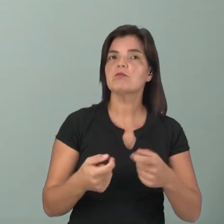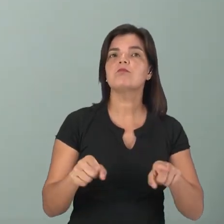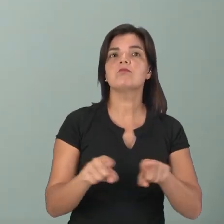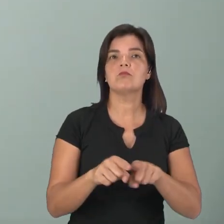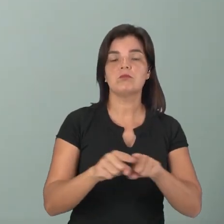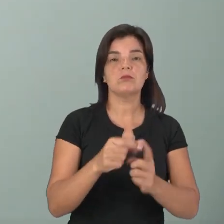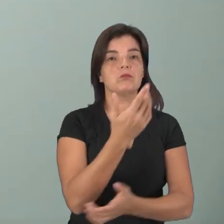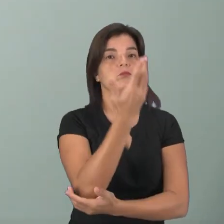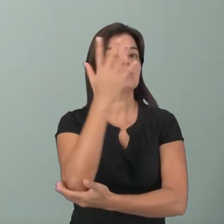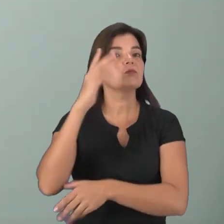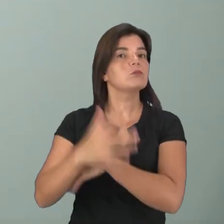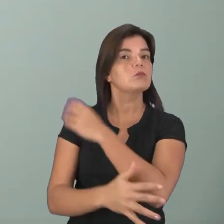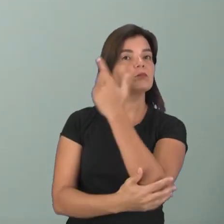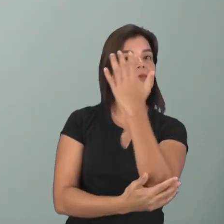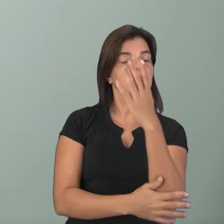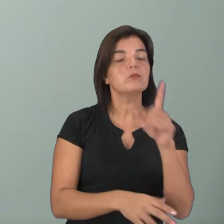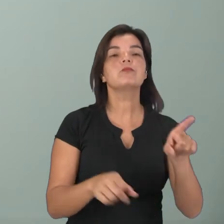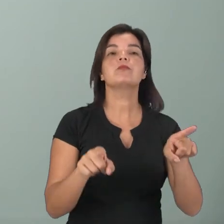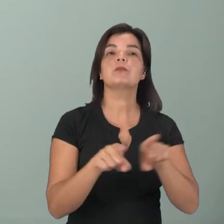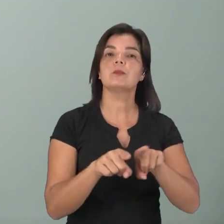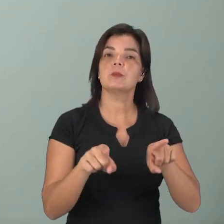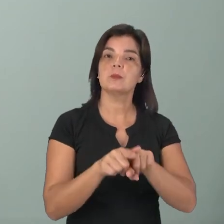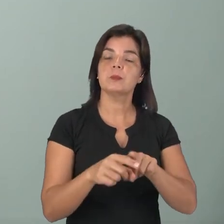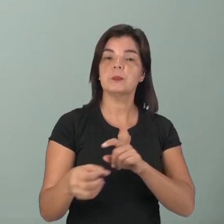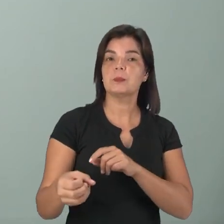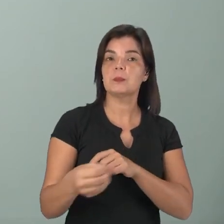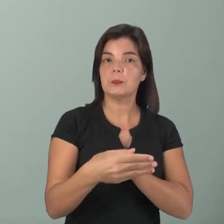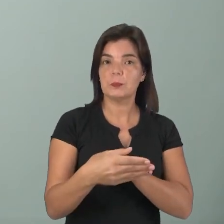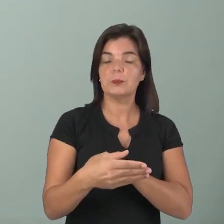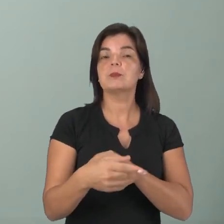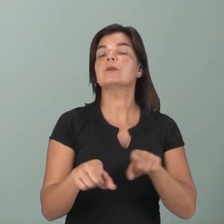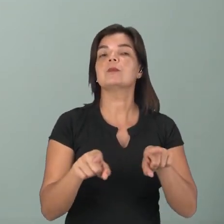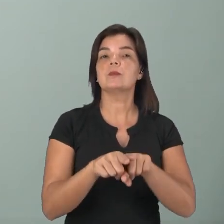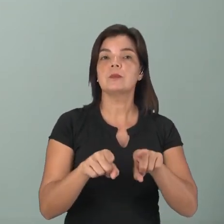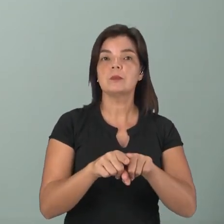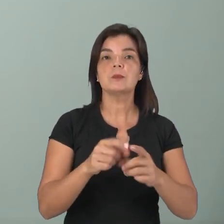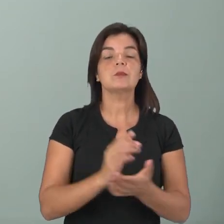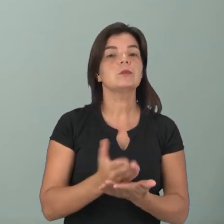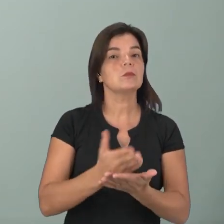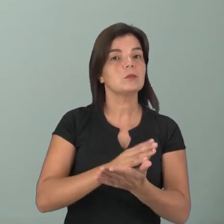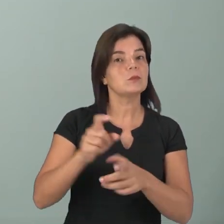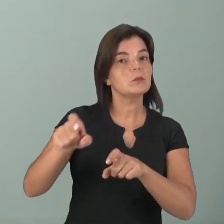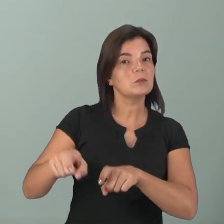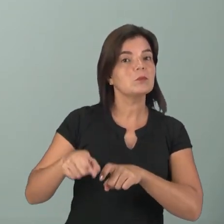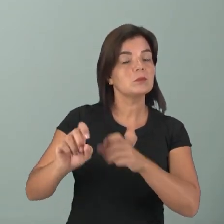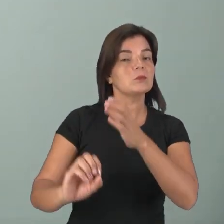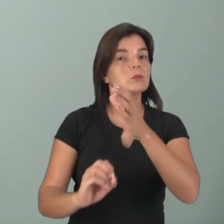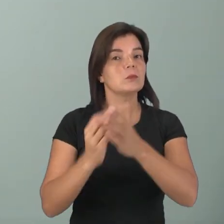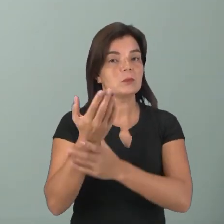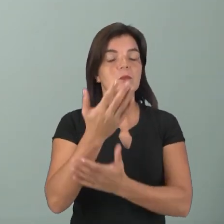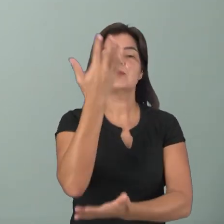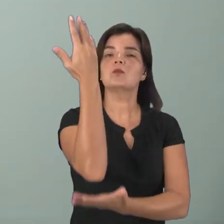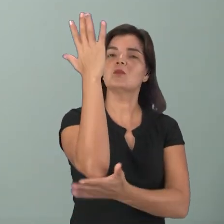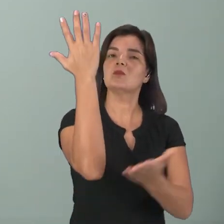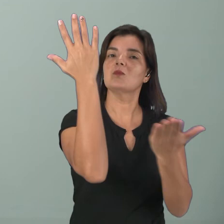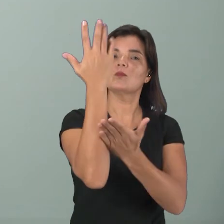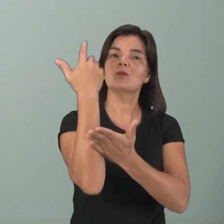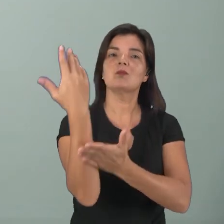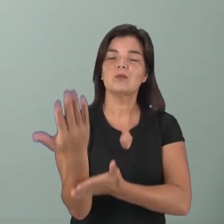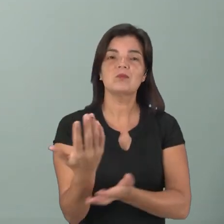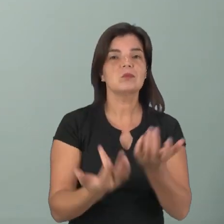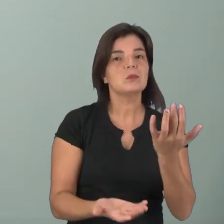contra a floresta que, de alguma maneira, em função das novas frentes da fronteira agrícola, acontece o desmatamento,